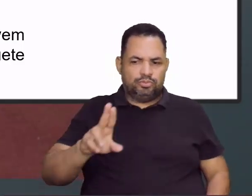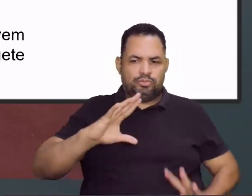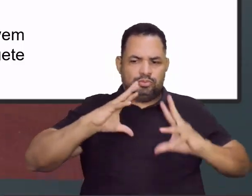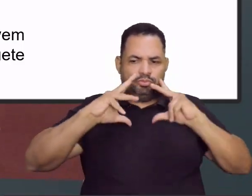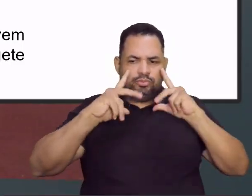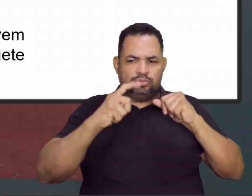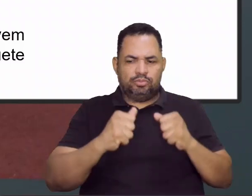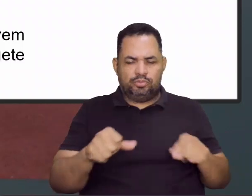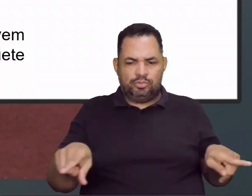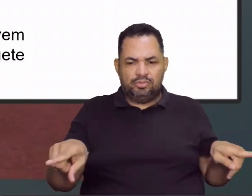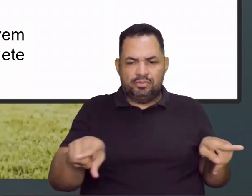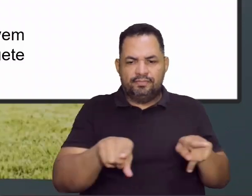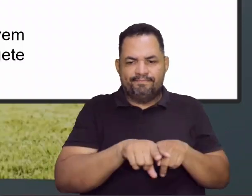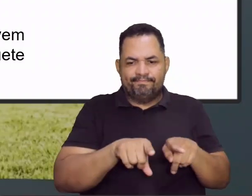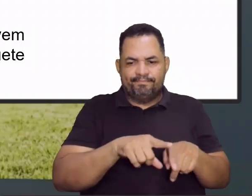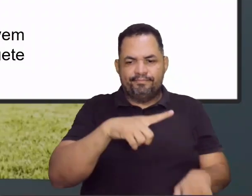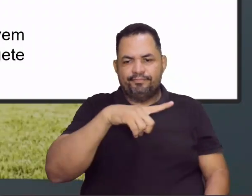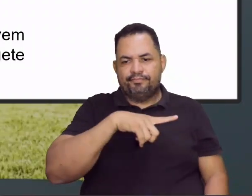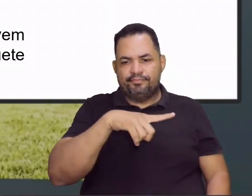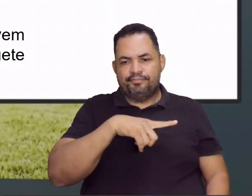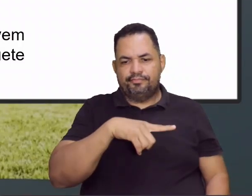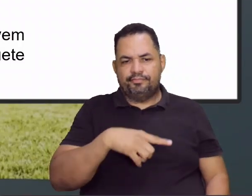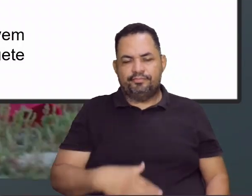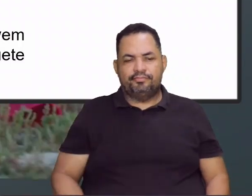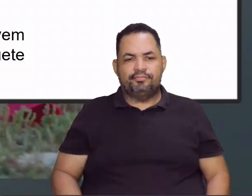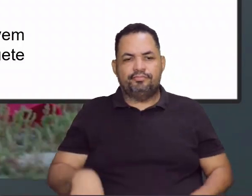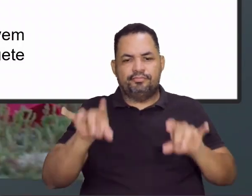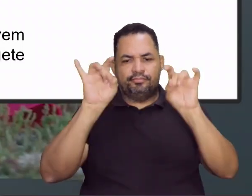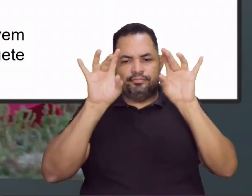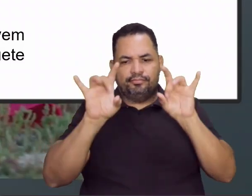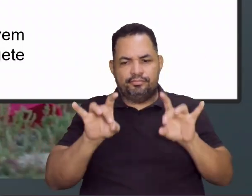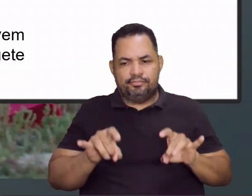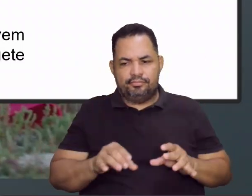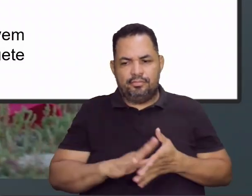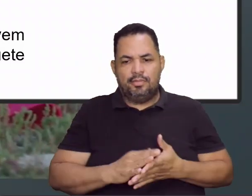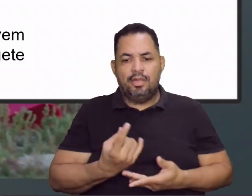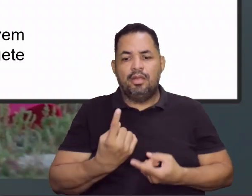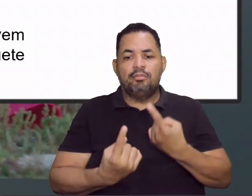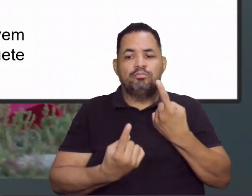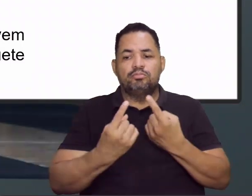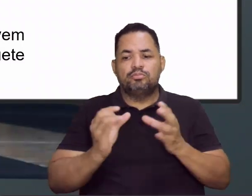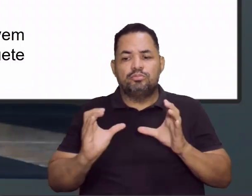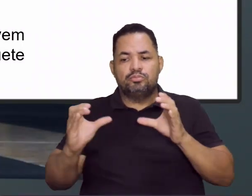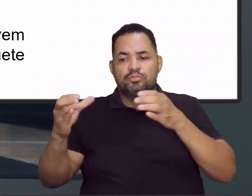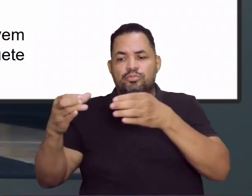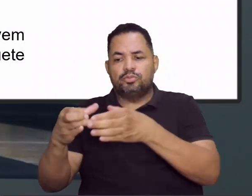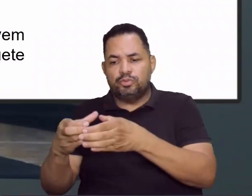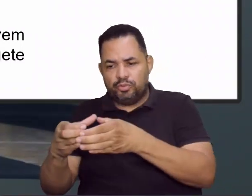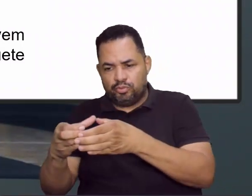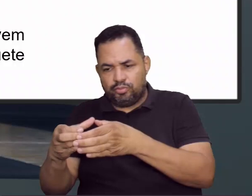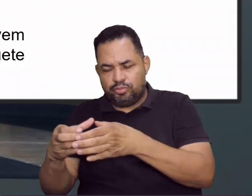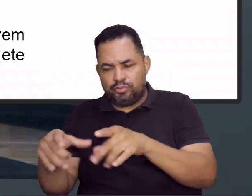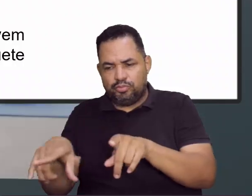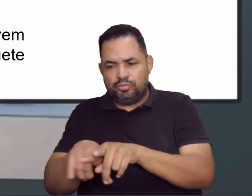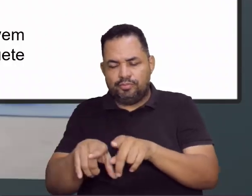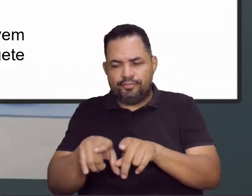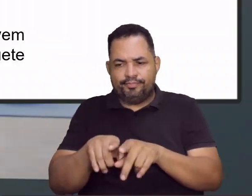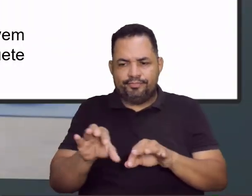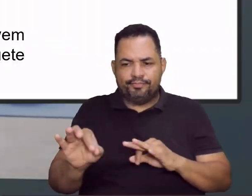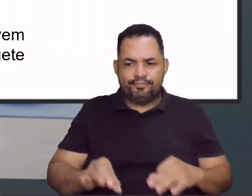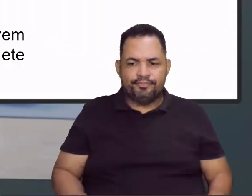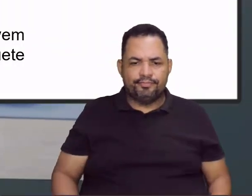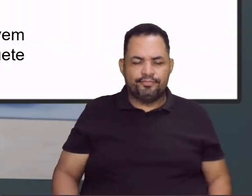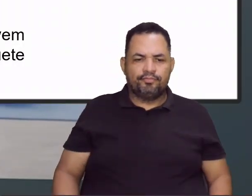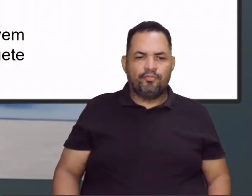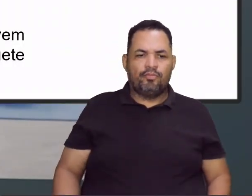né? E aí, eu tenho, em especial, alguns jogos coletivos entrando aí, né? As adaptações desses